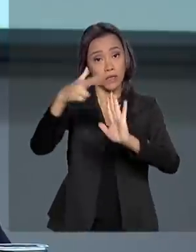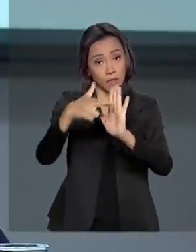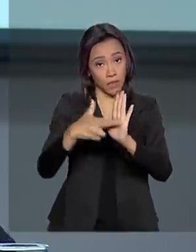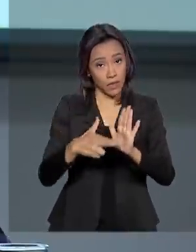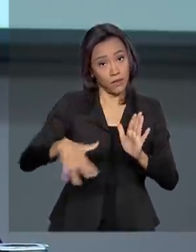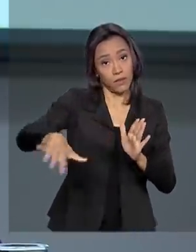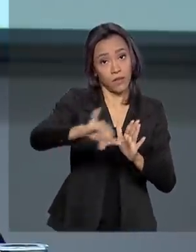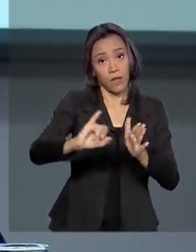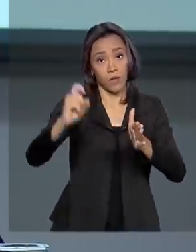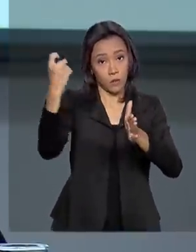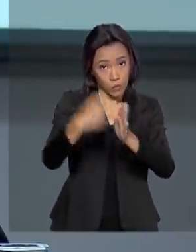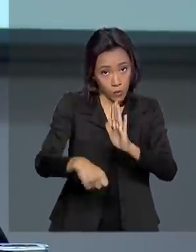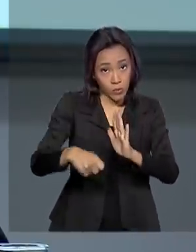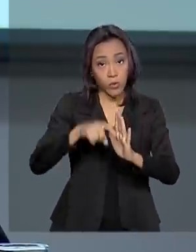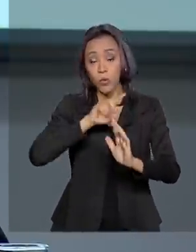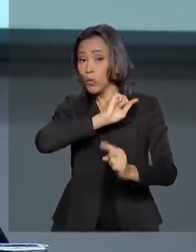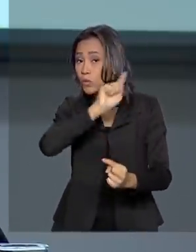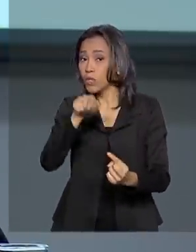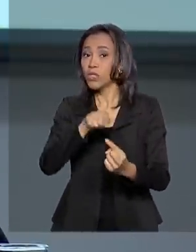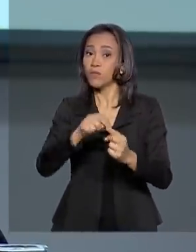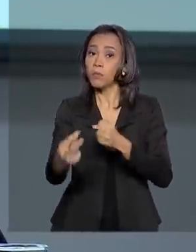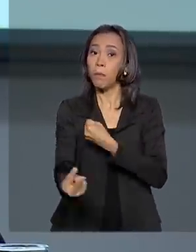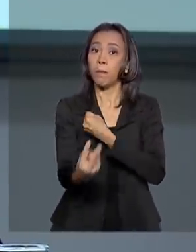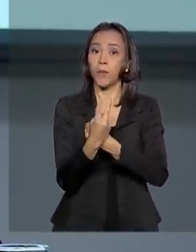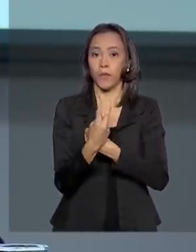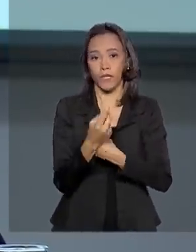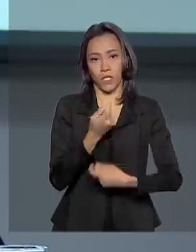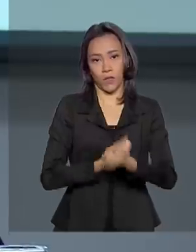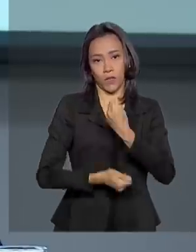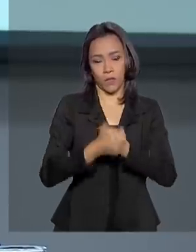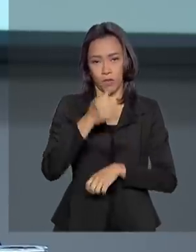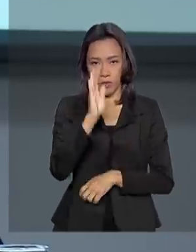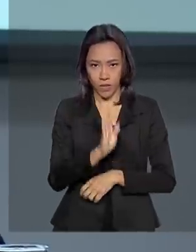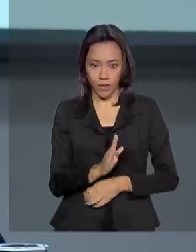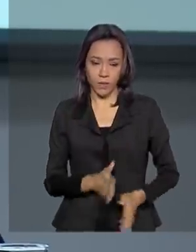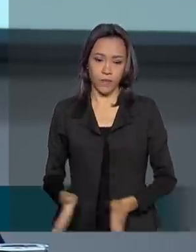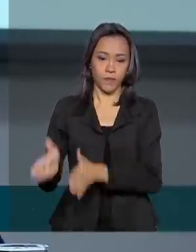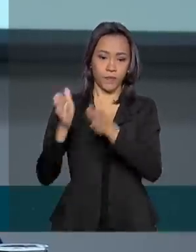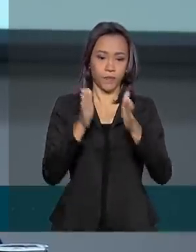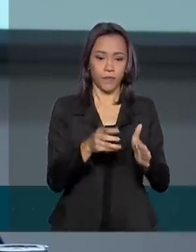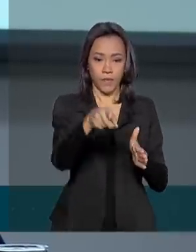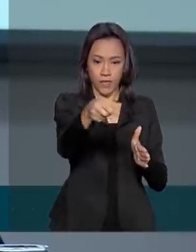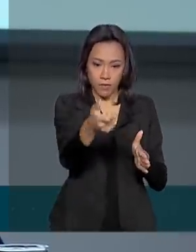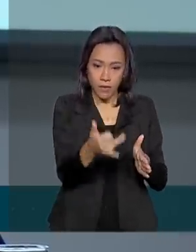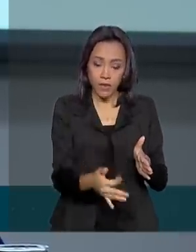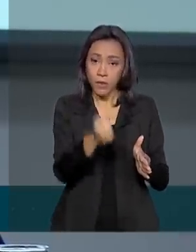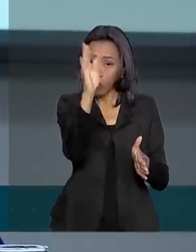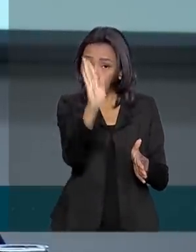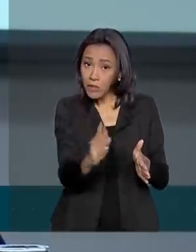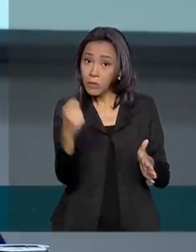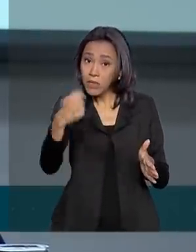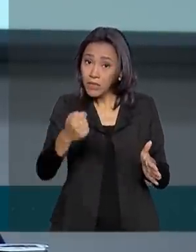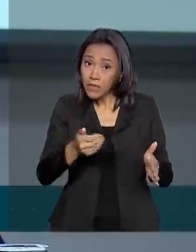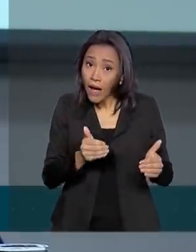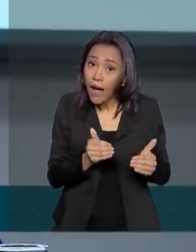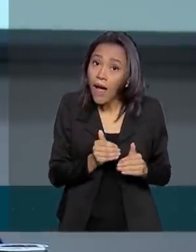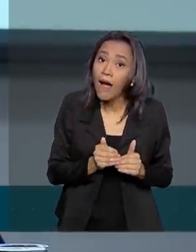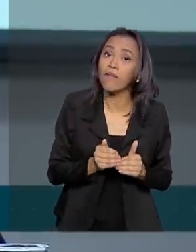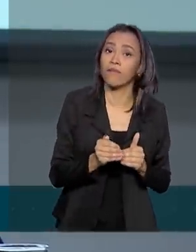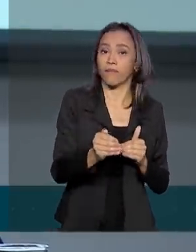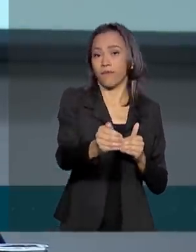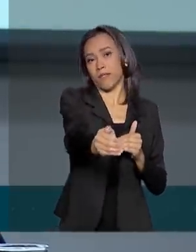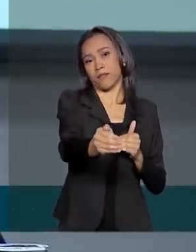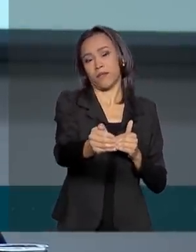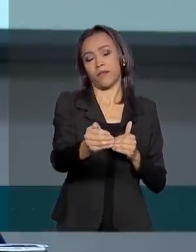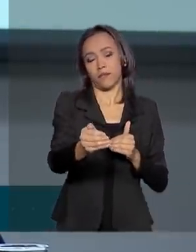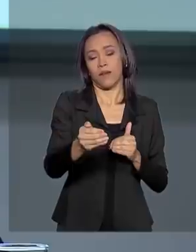Tudo para blindar a economia do país. O Brasil precisa avançar na agenda de reformas. É a